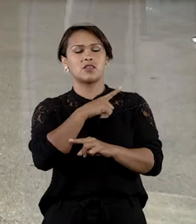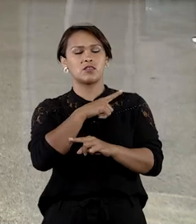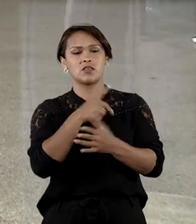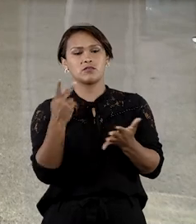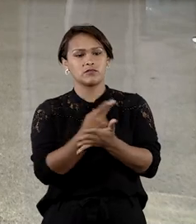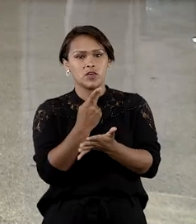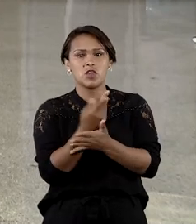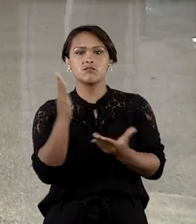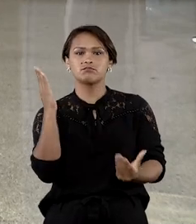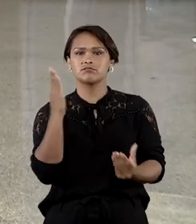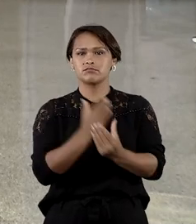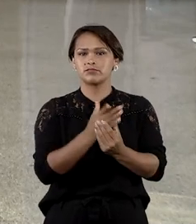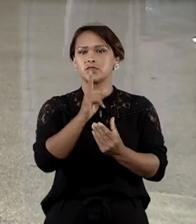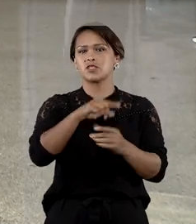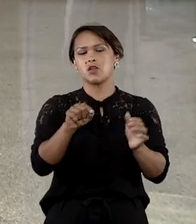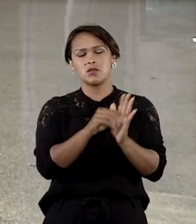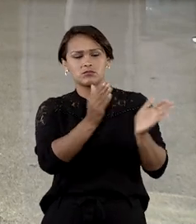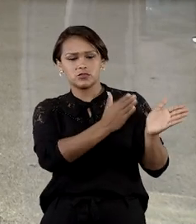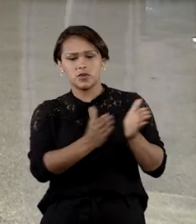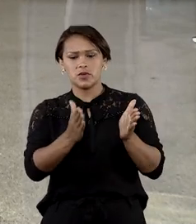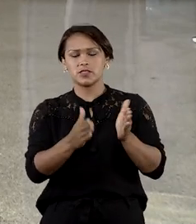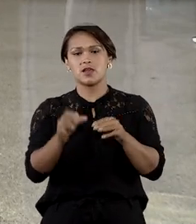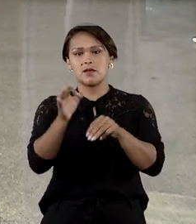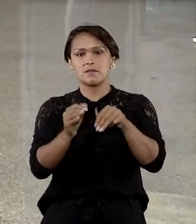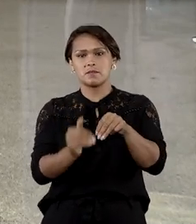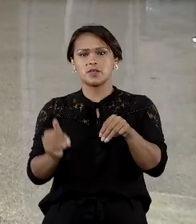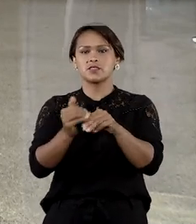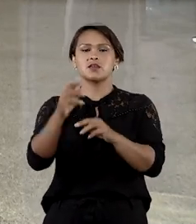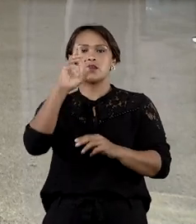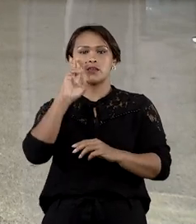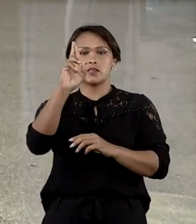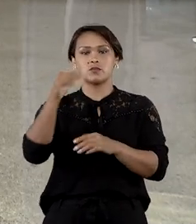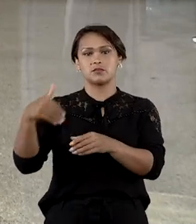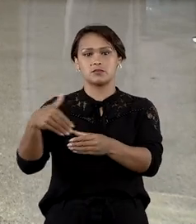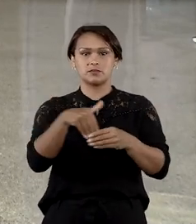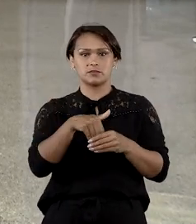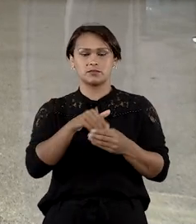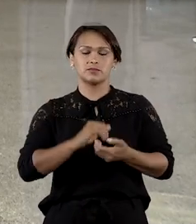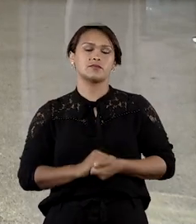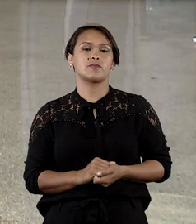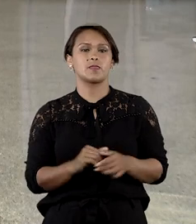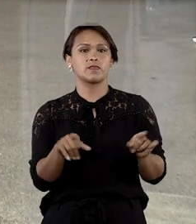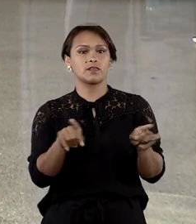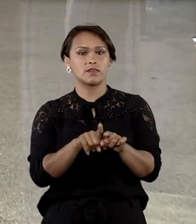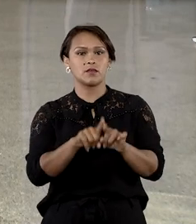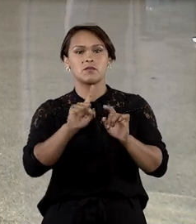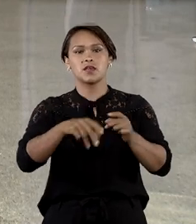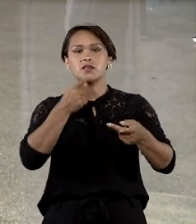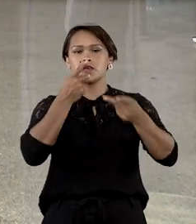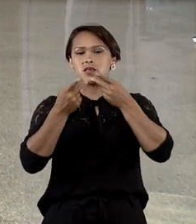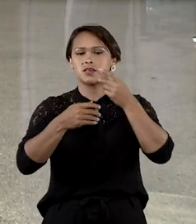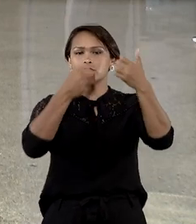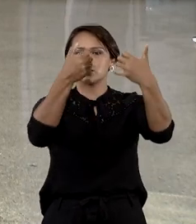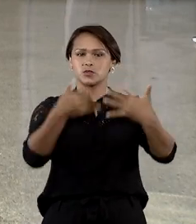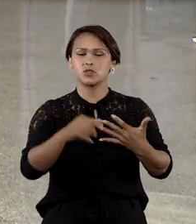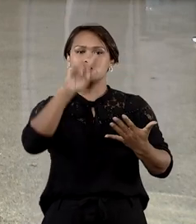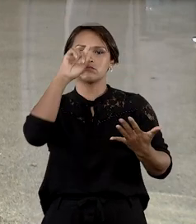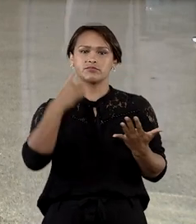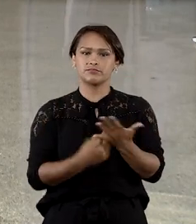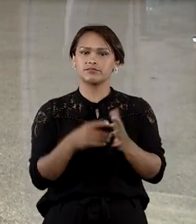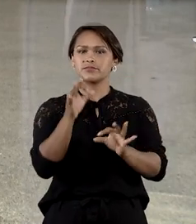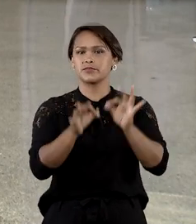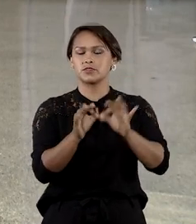fraude processual e parcialidade da magistrada federal responsável pelo caso. Além disso, argumentou que as decisões